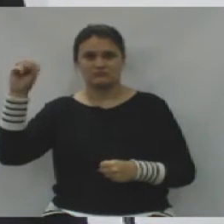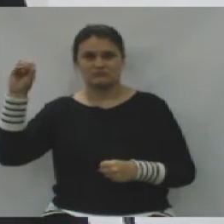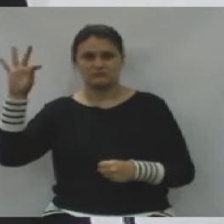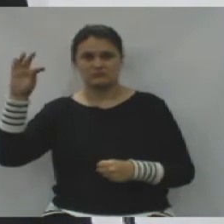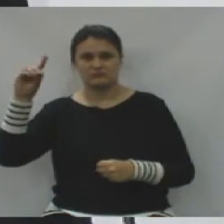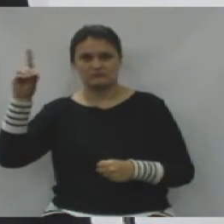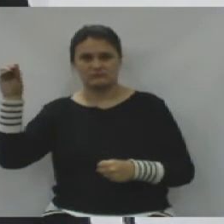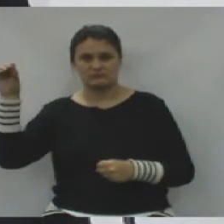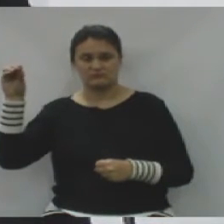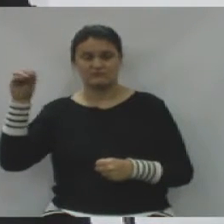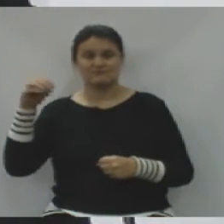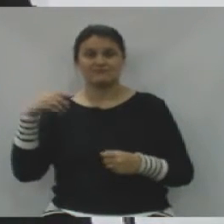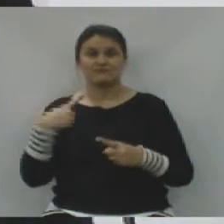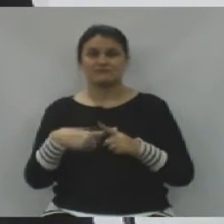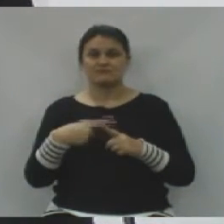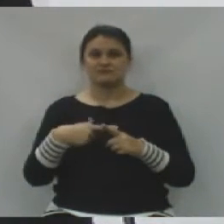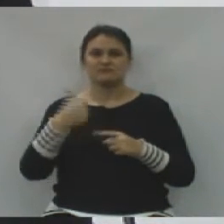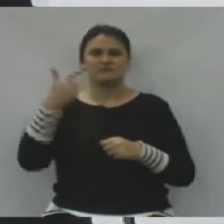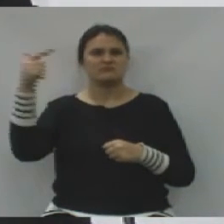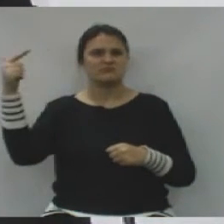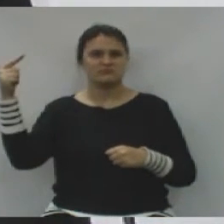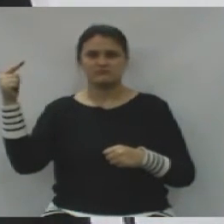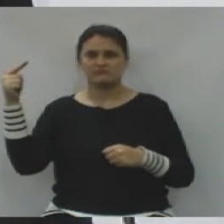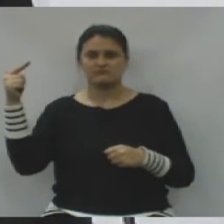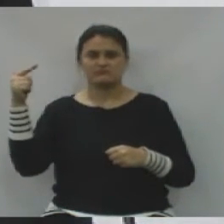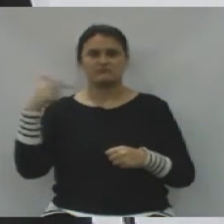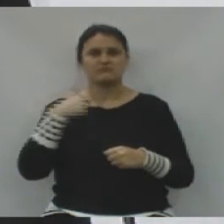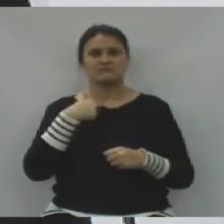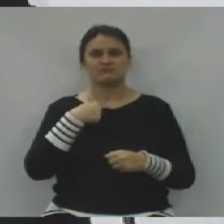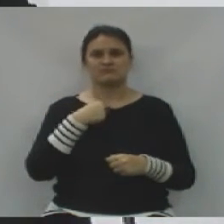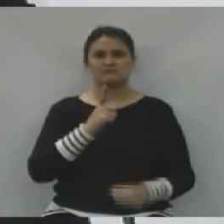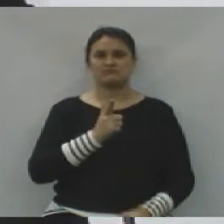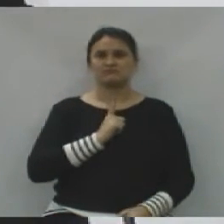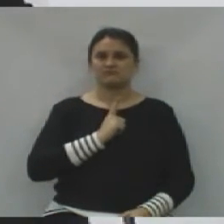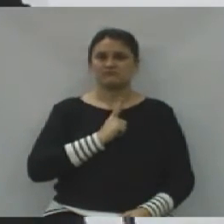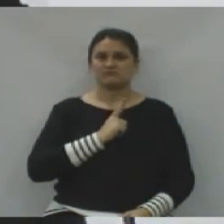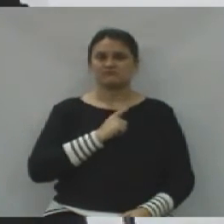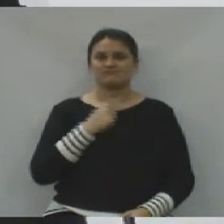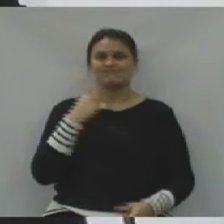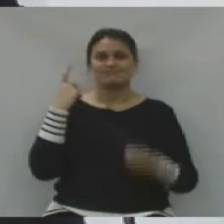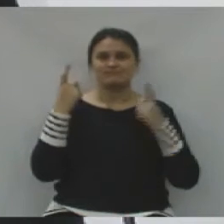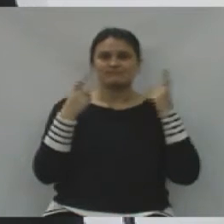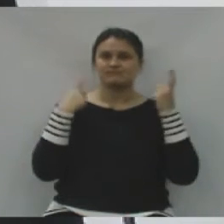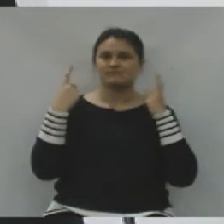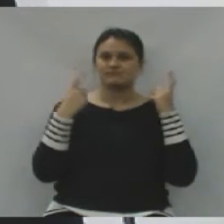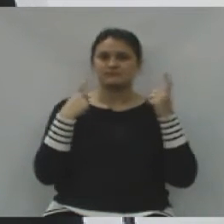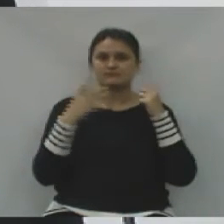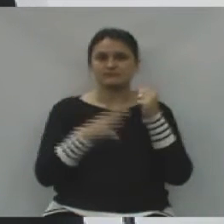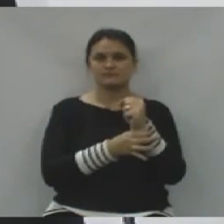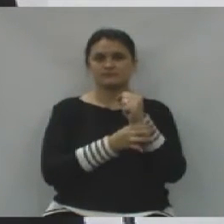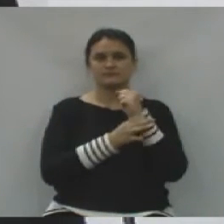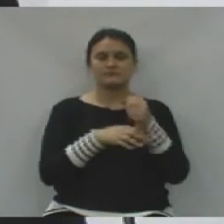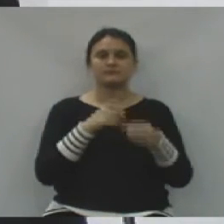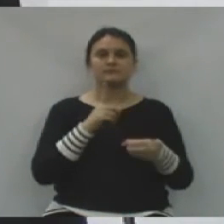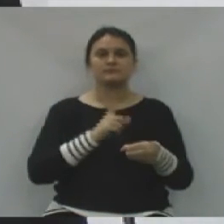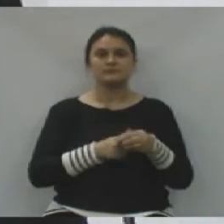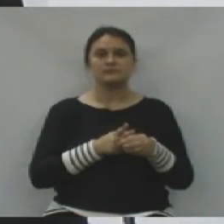Por quê? No demais, eu tenho que me preocupar pela segurança da cidade.